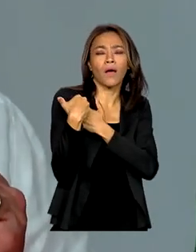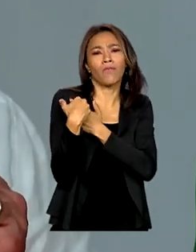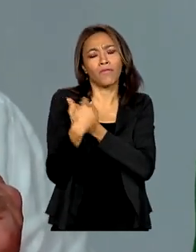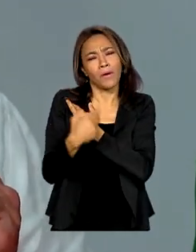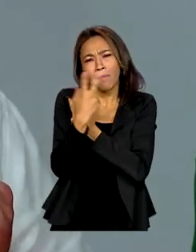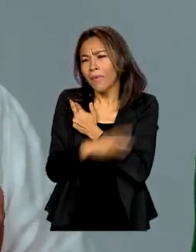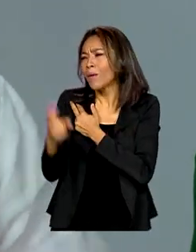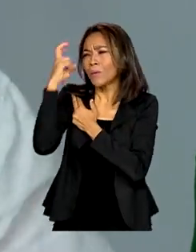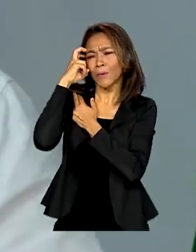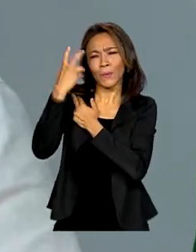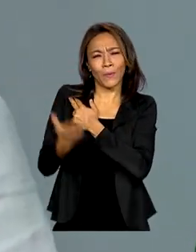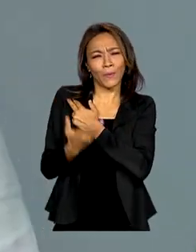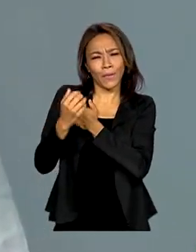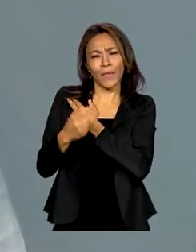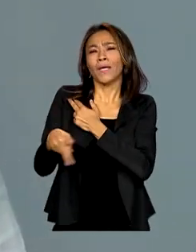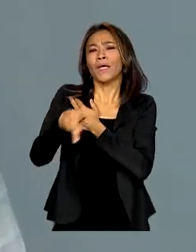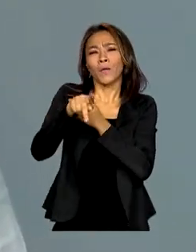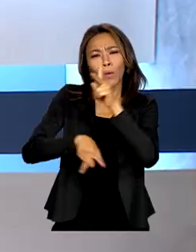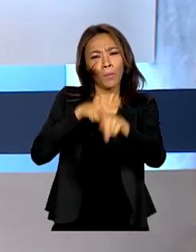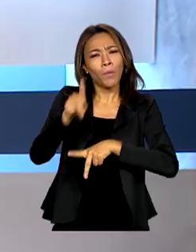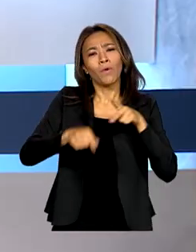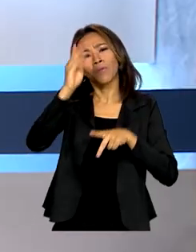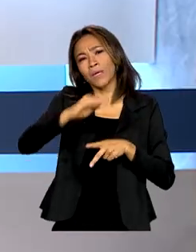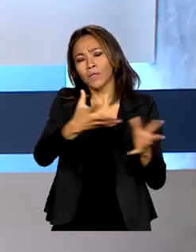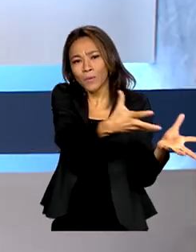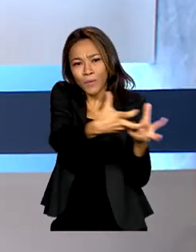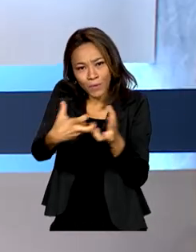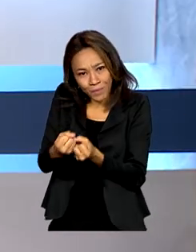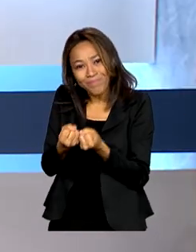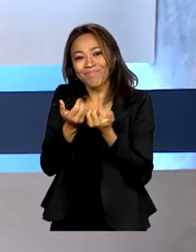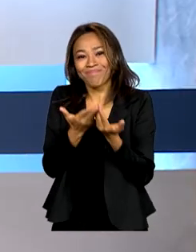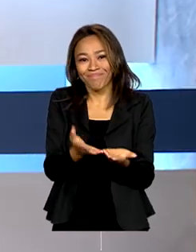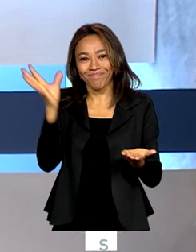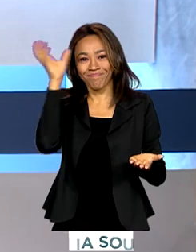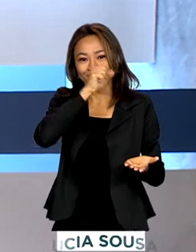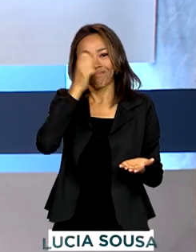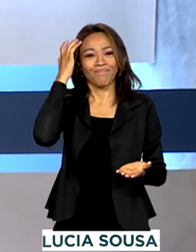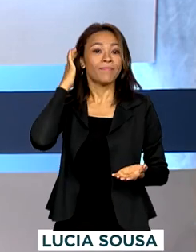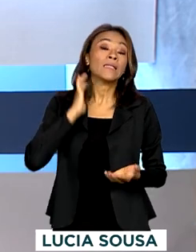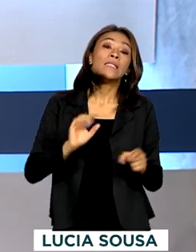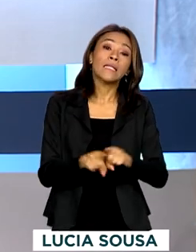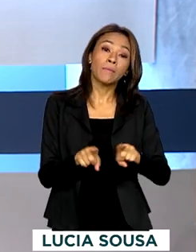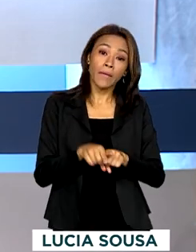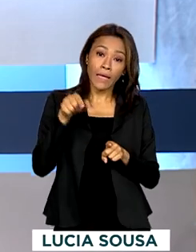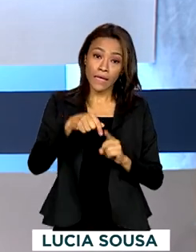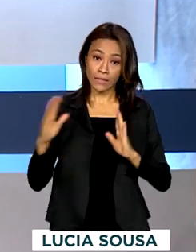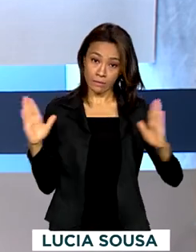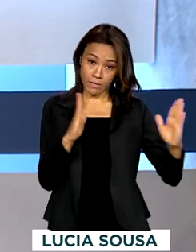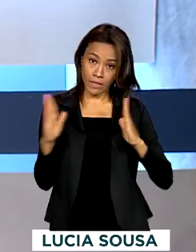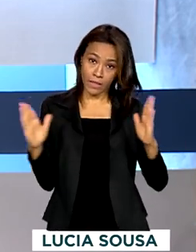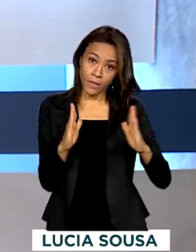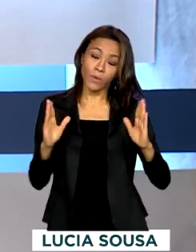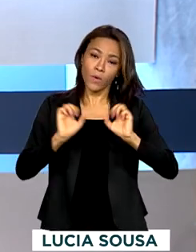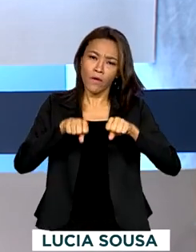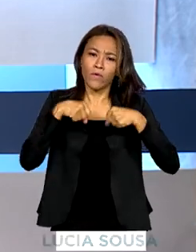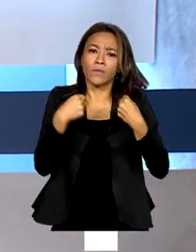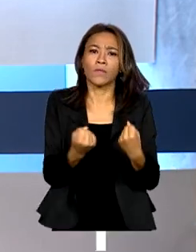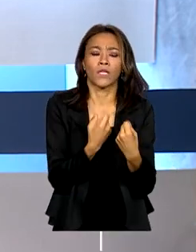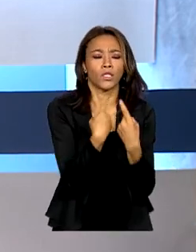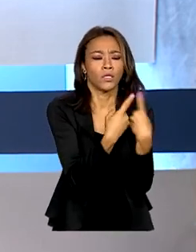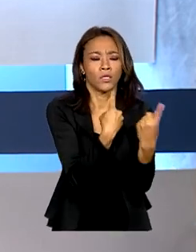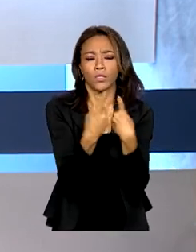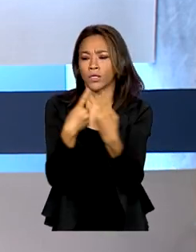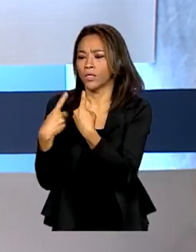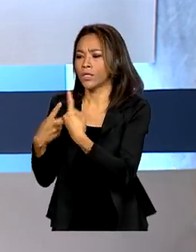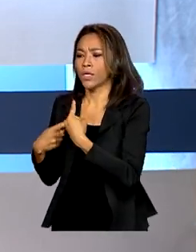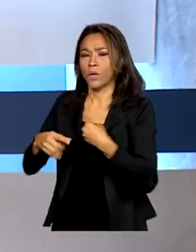cultura que o povo brasileiro herdou. Pois é, e esse período também foi de reforçar o diálogo com movimentos sociais.